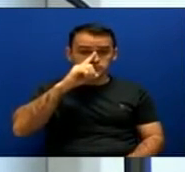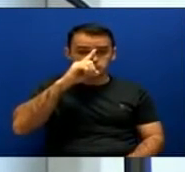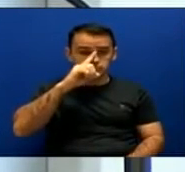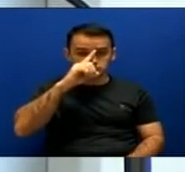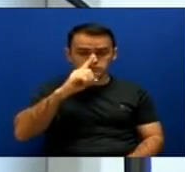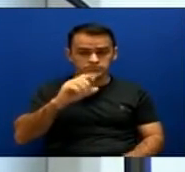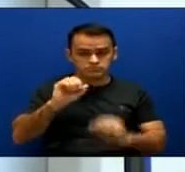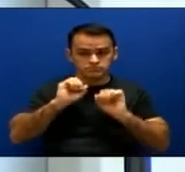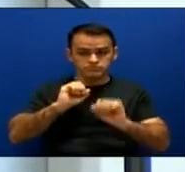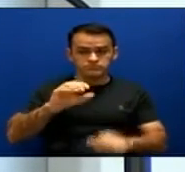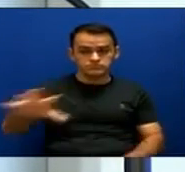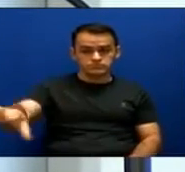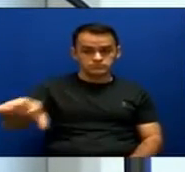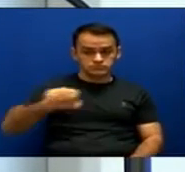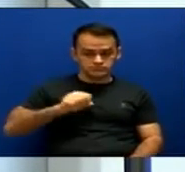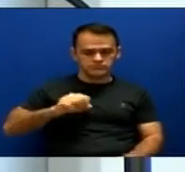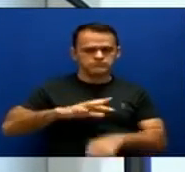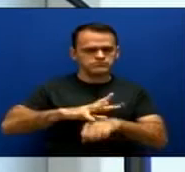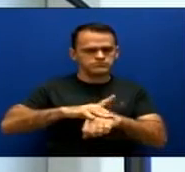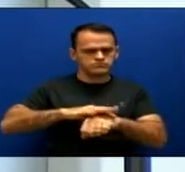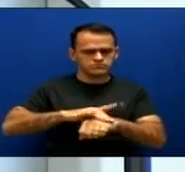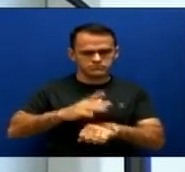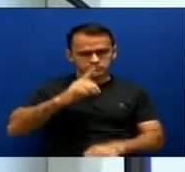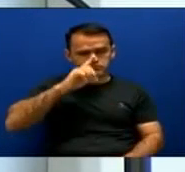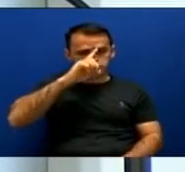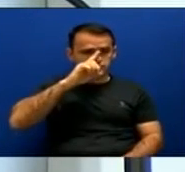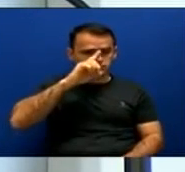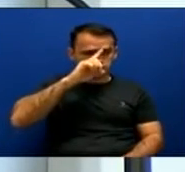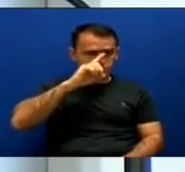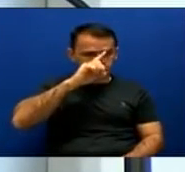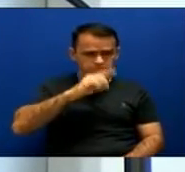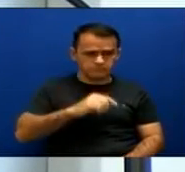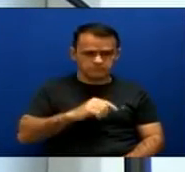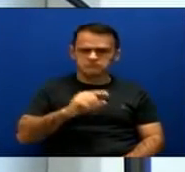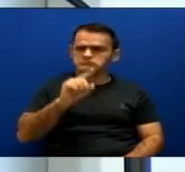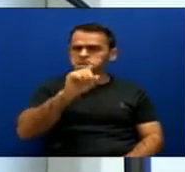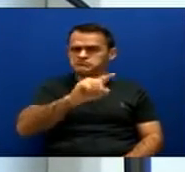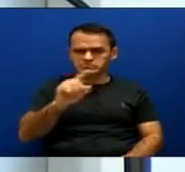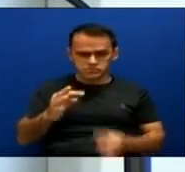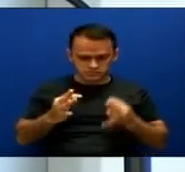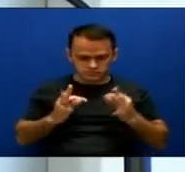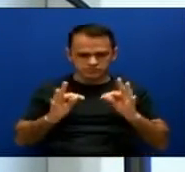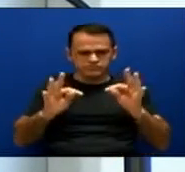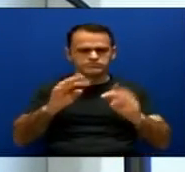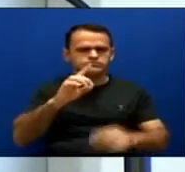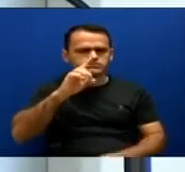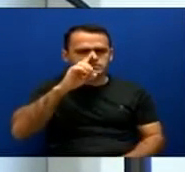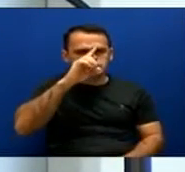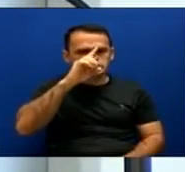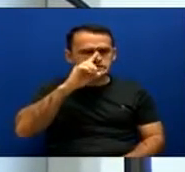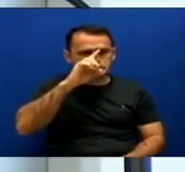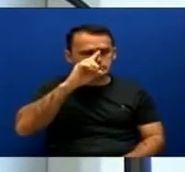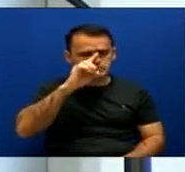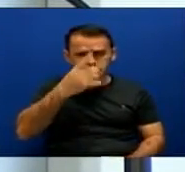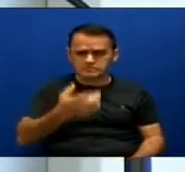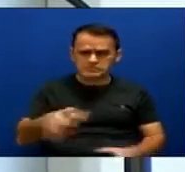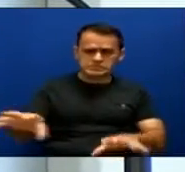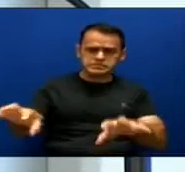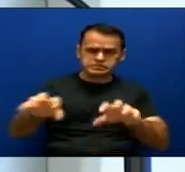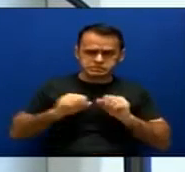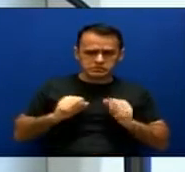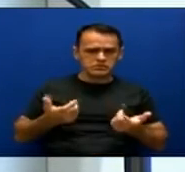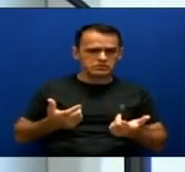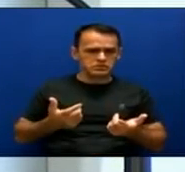que inviabilizam a vida do ser humano, armas que destroem capacidades, potencialidades,